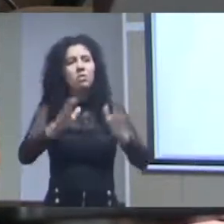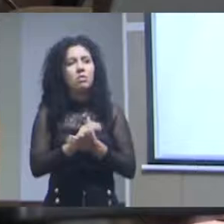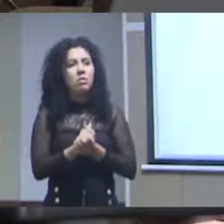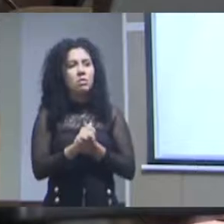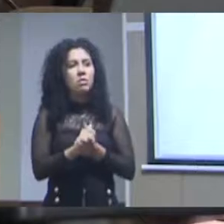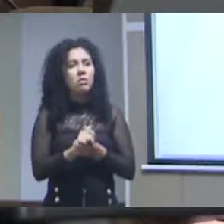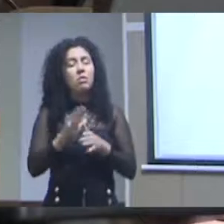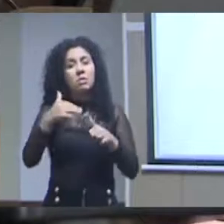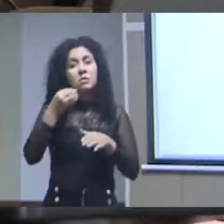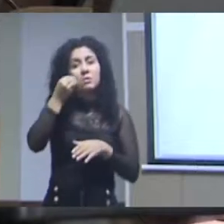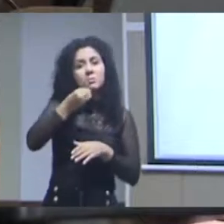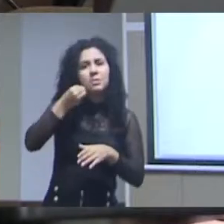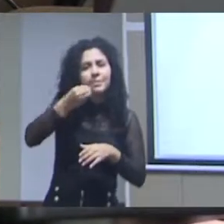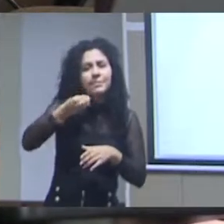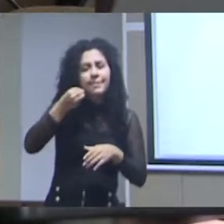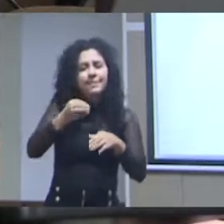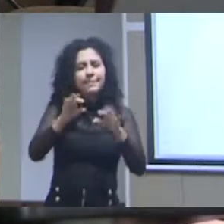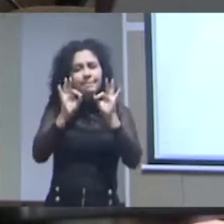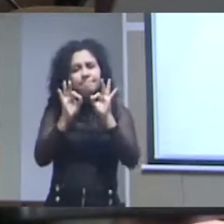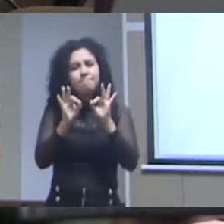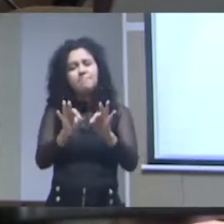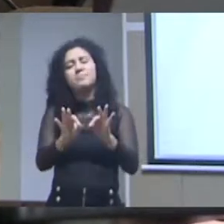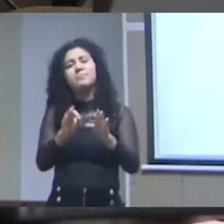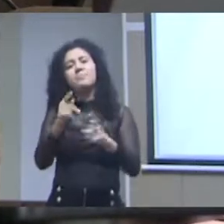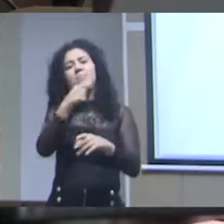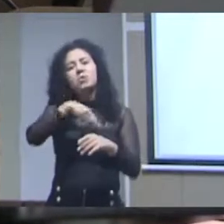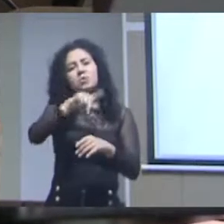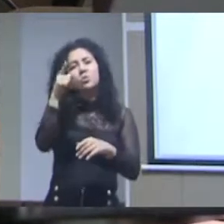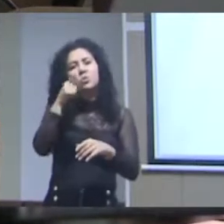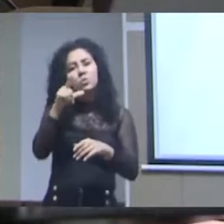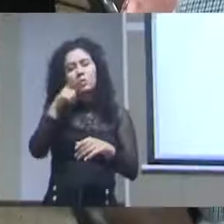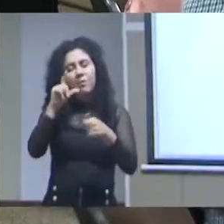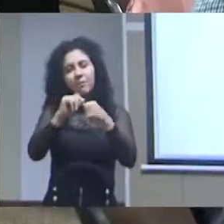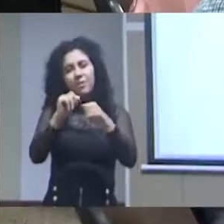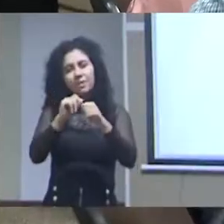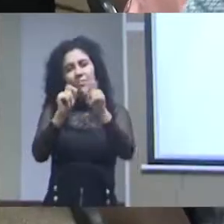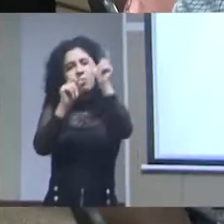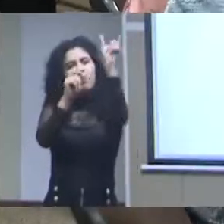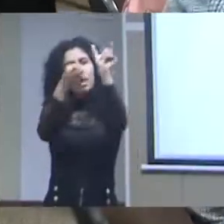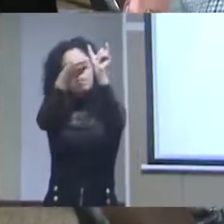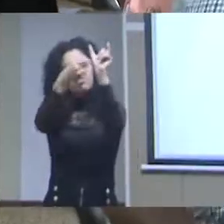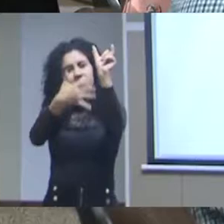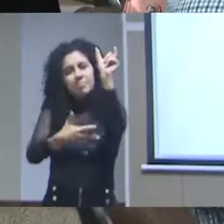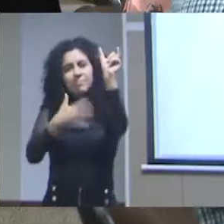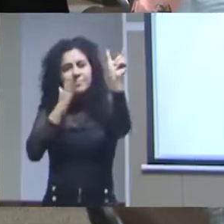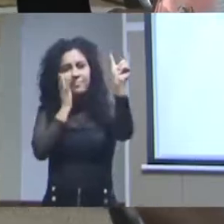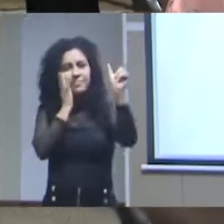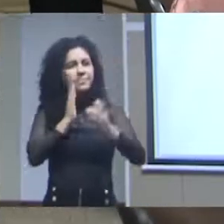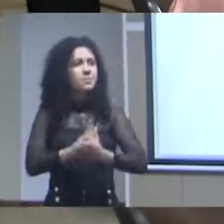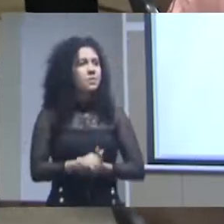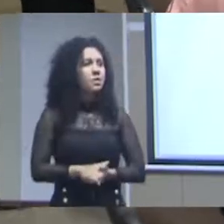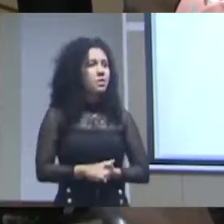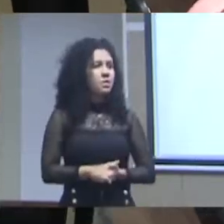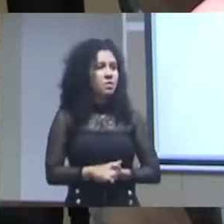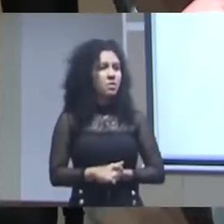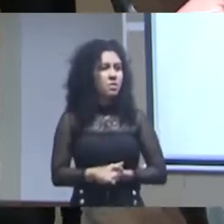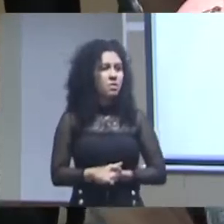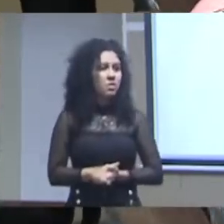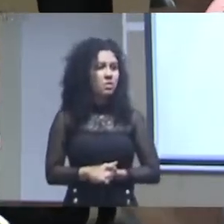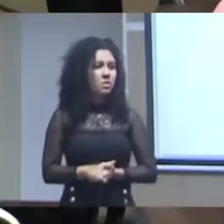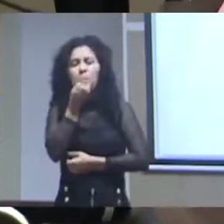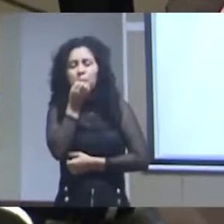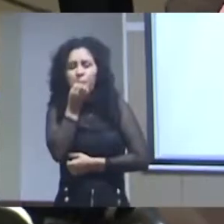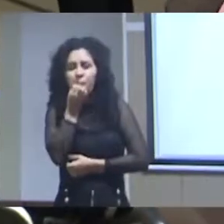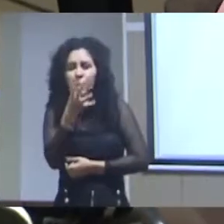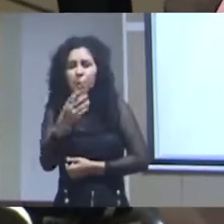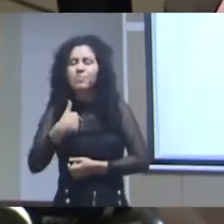específica com a construção do Tesauro e do glossário e eu gostaria de fazer uma pergunta para o Wesley Eduardo